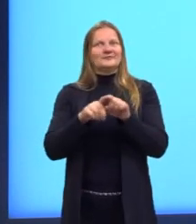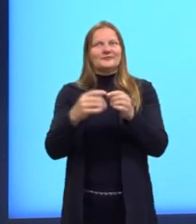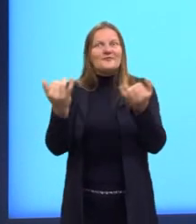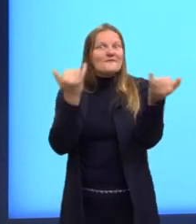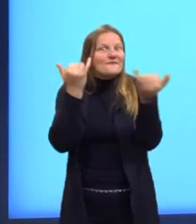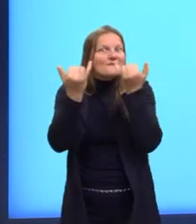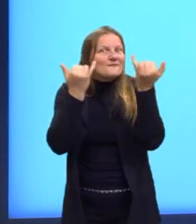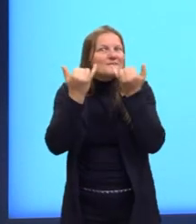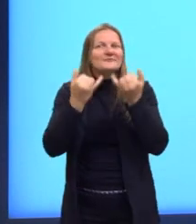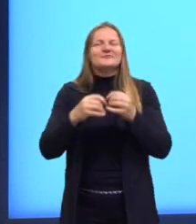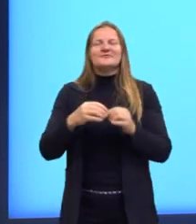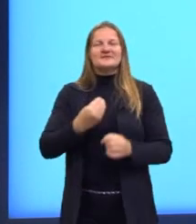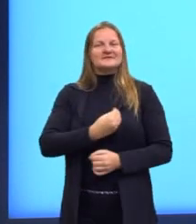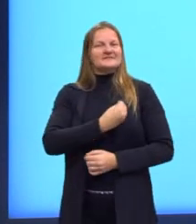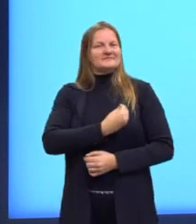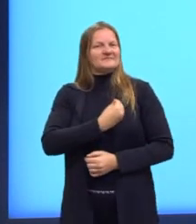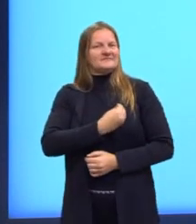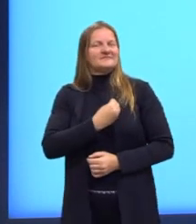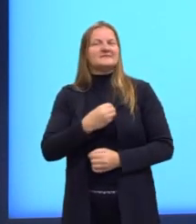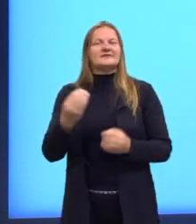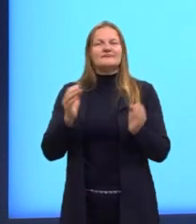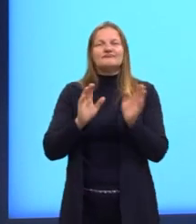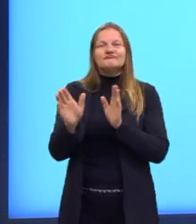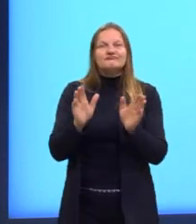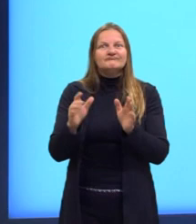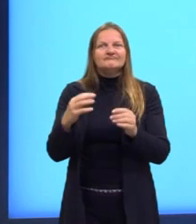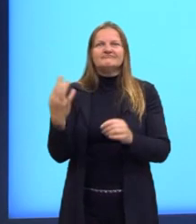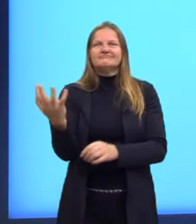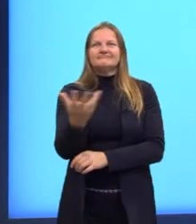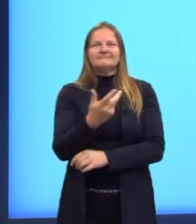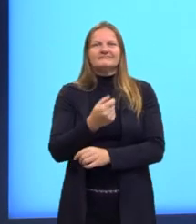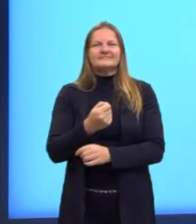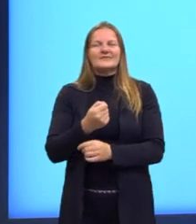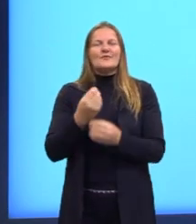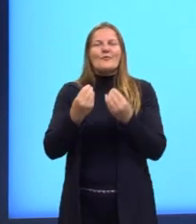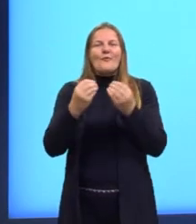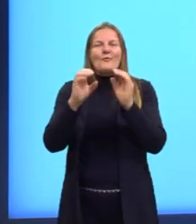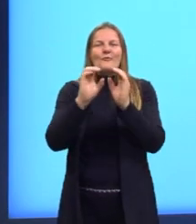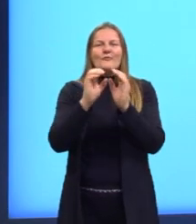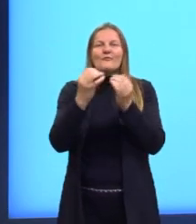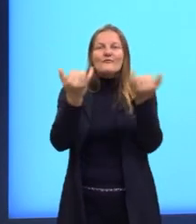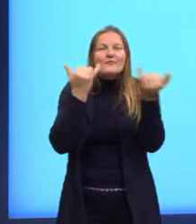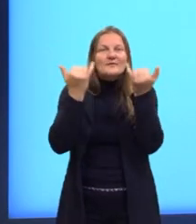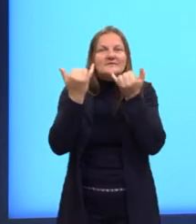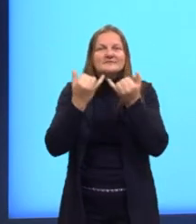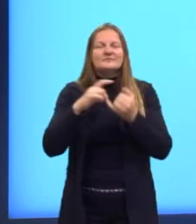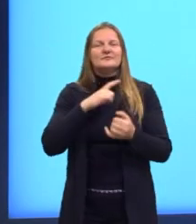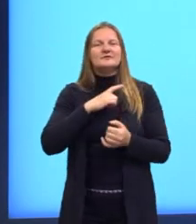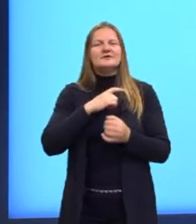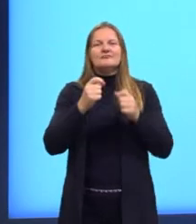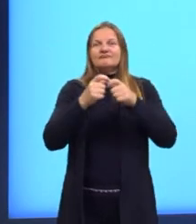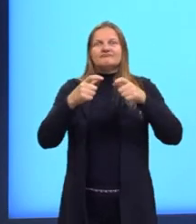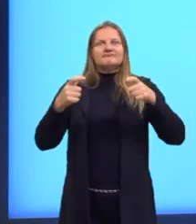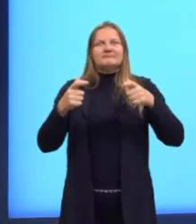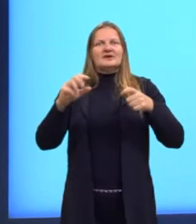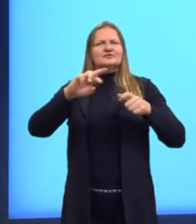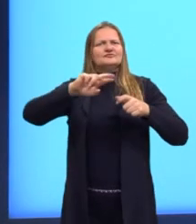informações que a gente tem acesso. A origem dessas informações é ampla.